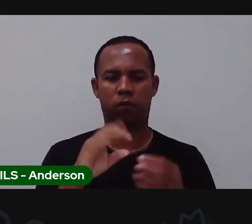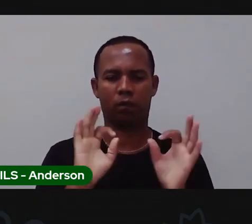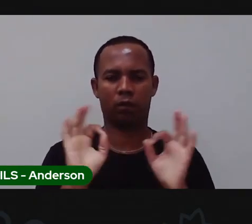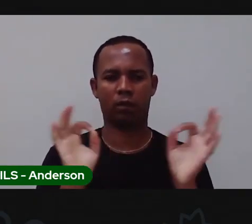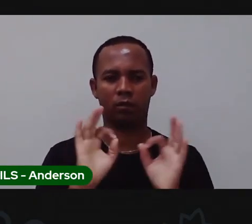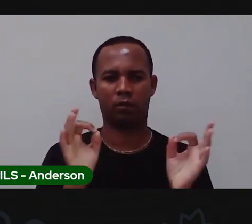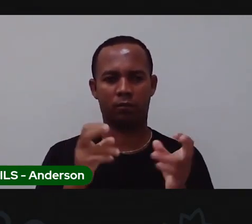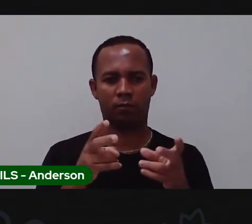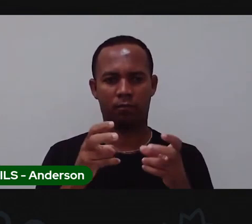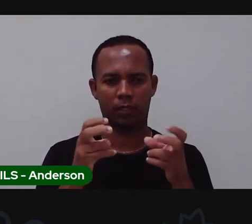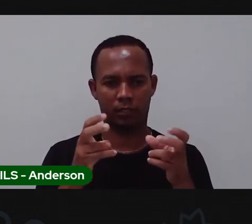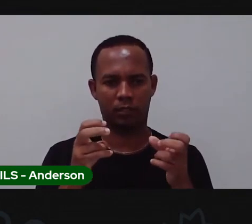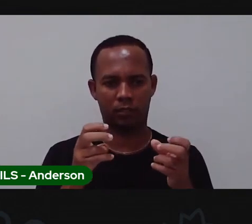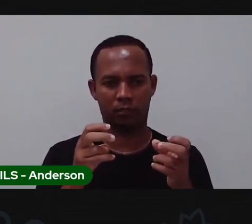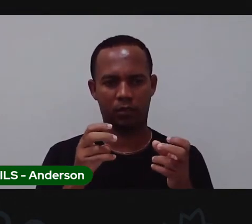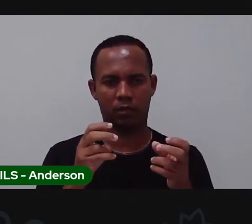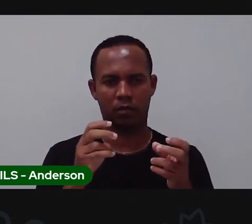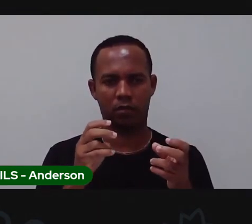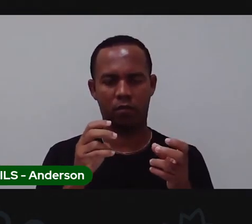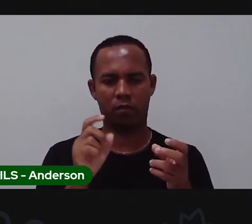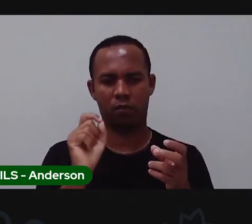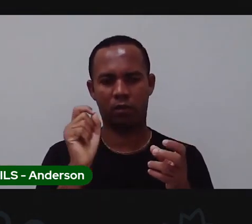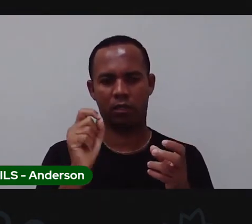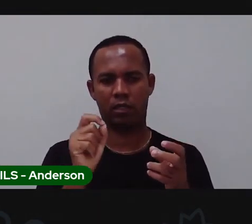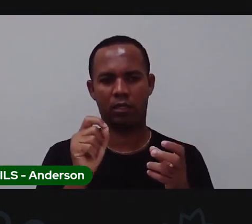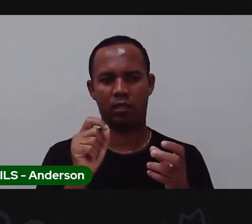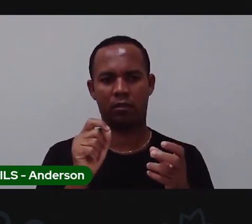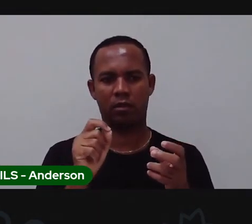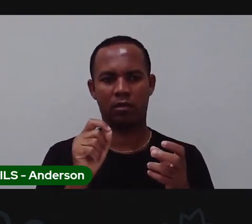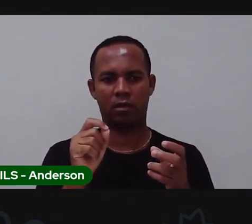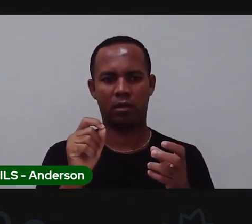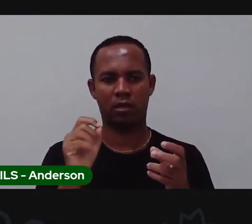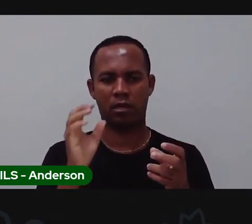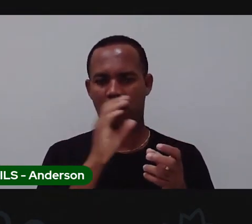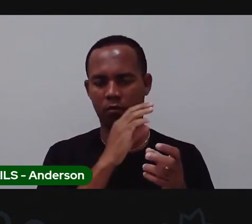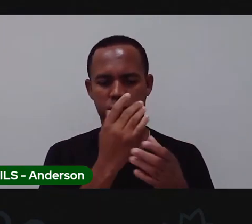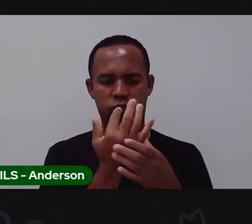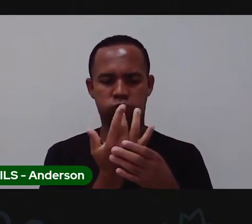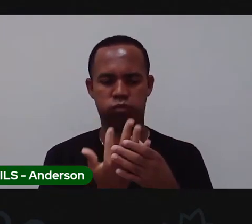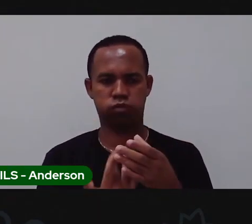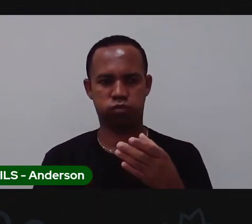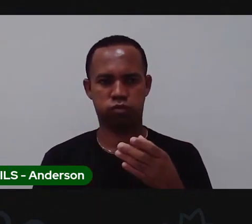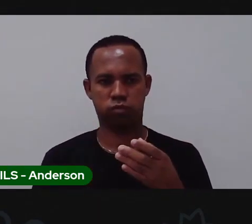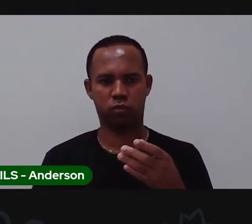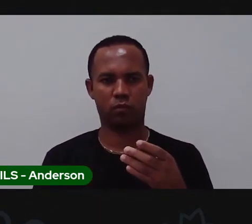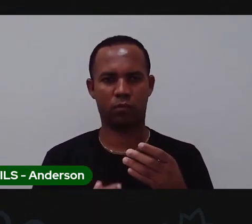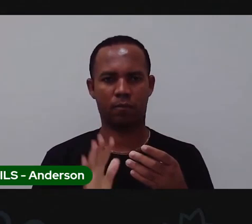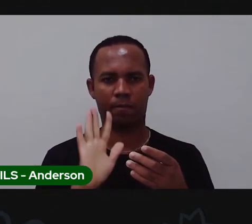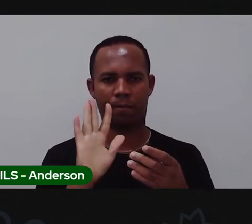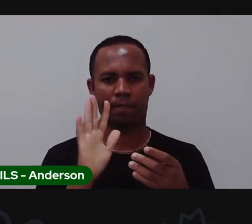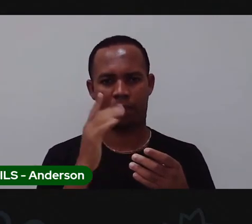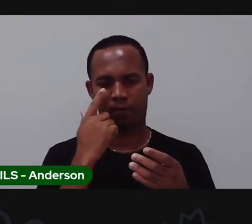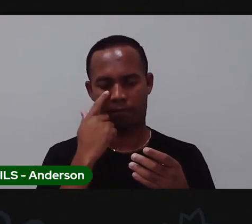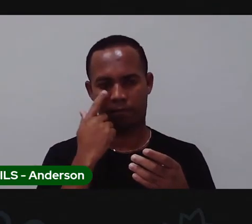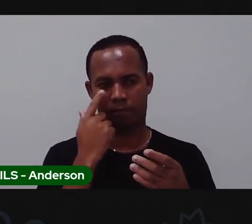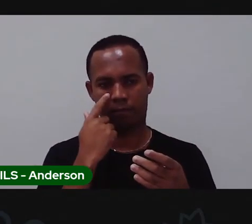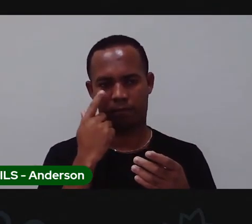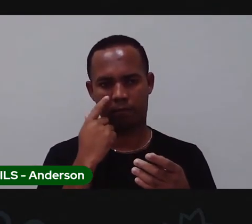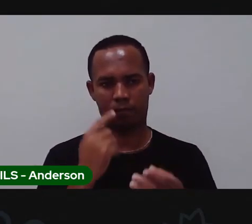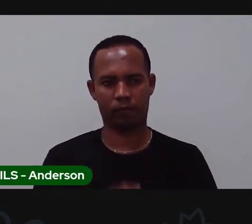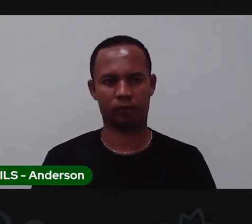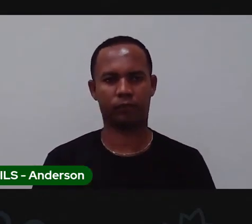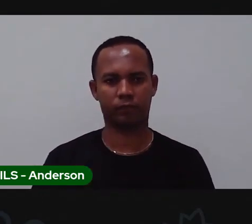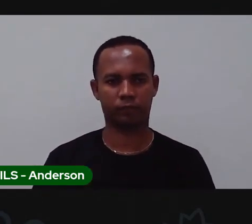percebam também que ela desceu bem mais rápido para a vasilha sem problema nenhum né e aí a prova vai